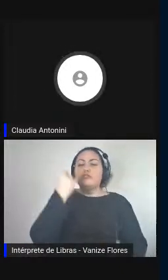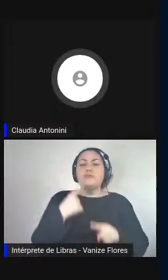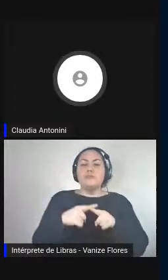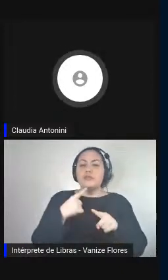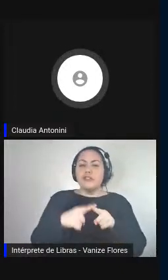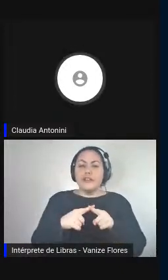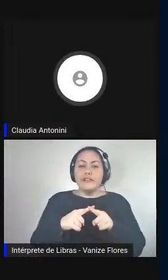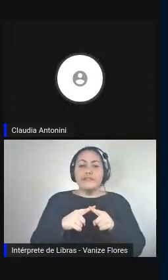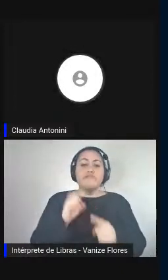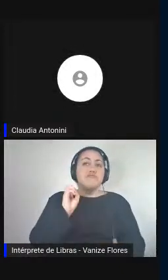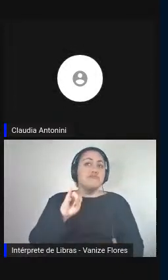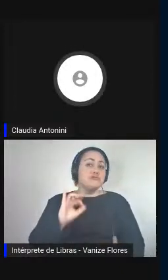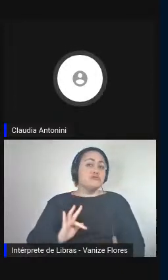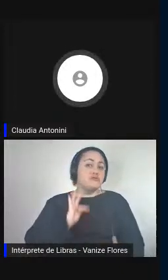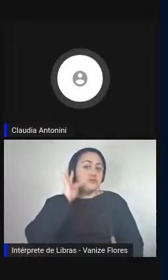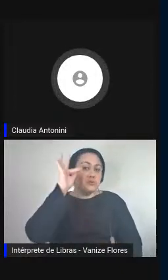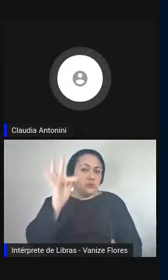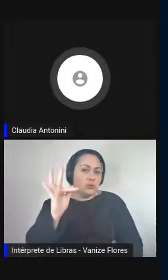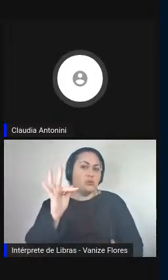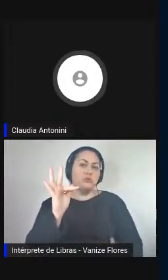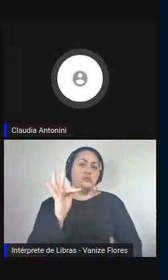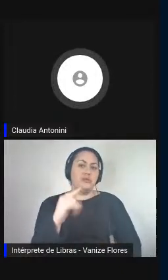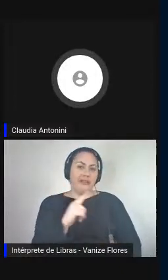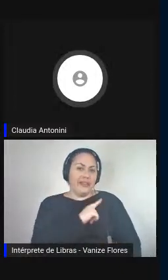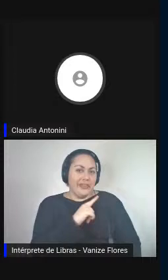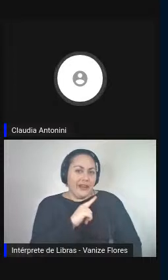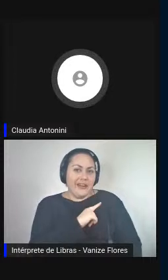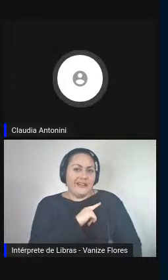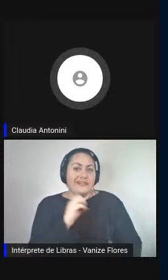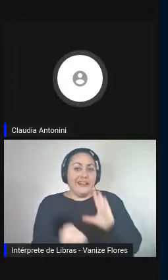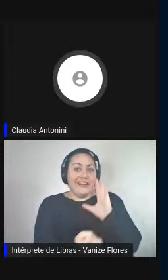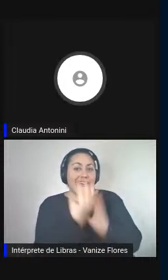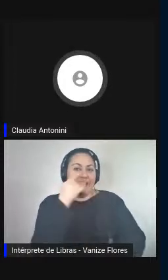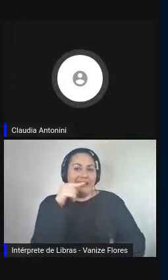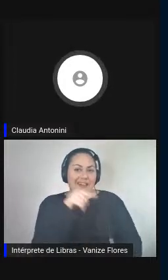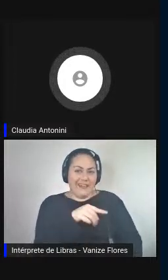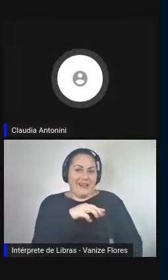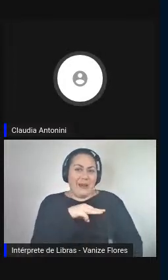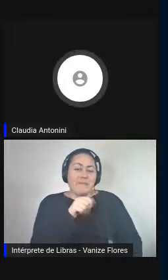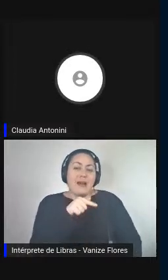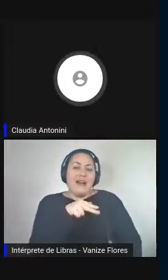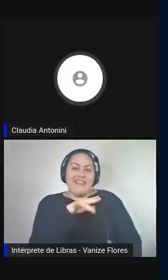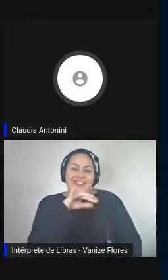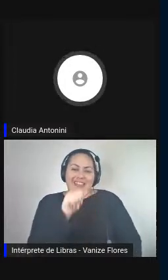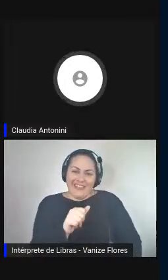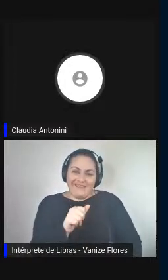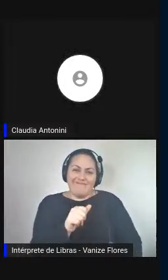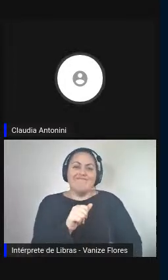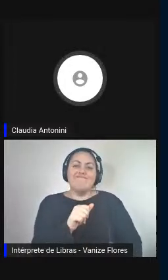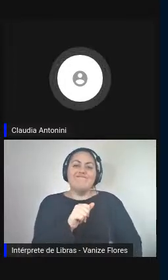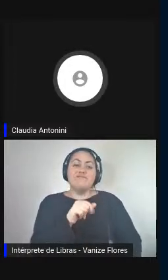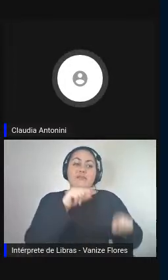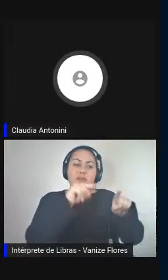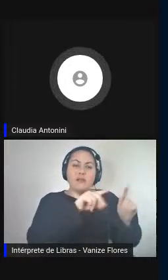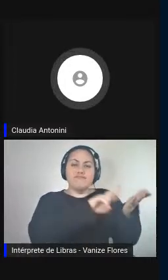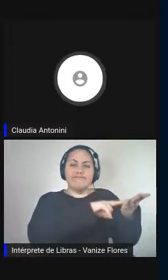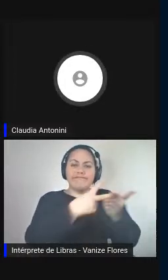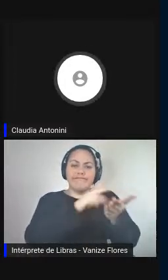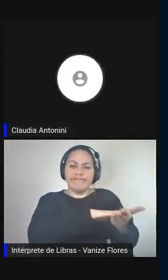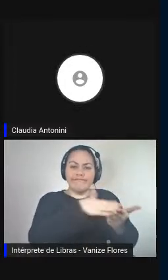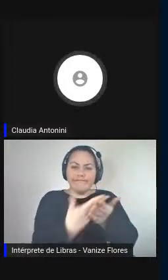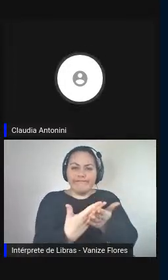advento da máquina e não tem dúvida sobre isso, para oferecer serviços de interpretação em alguns